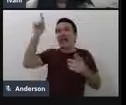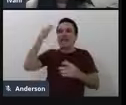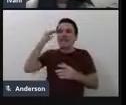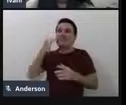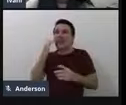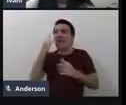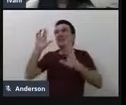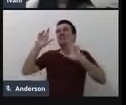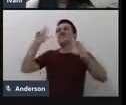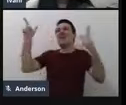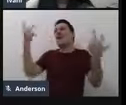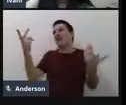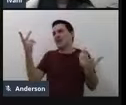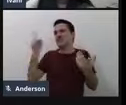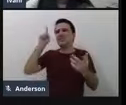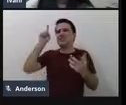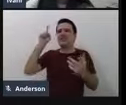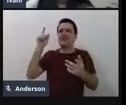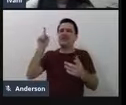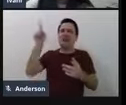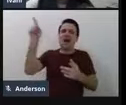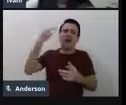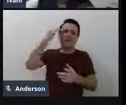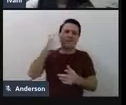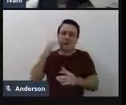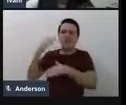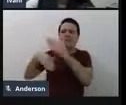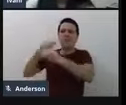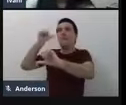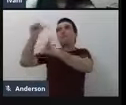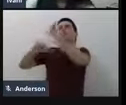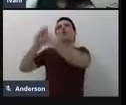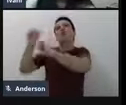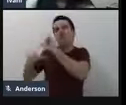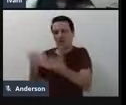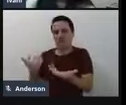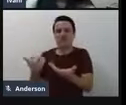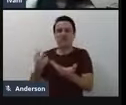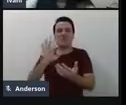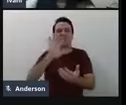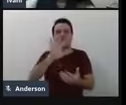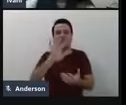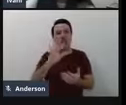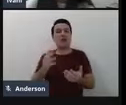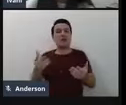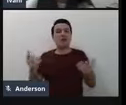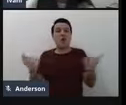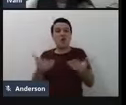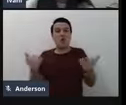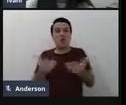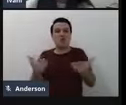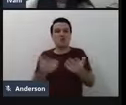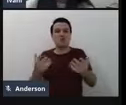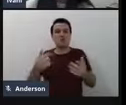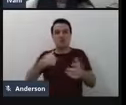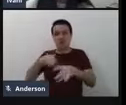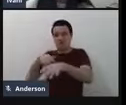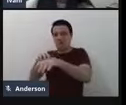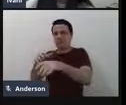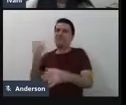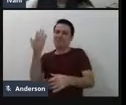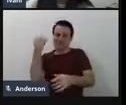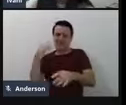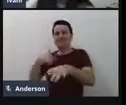hoje, que bom, já modificou também, e já se tem um outro viés. Mas, esse viés que eu vim da formação